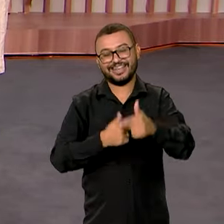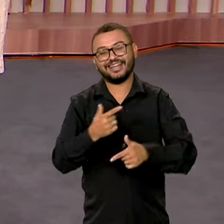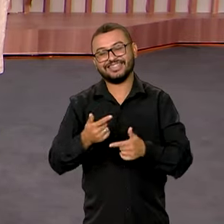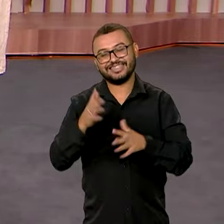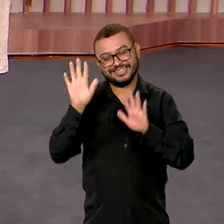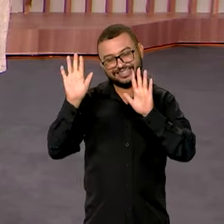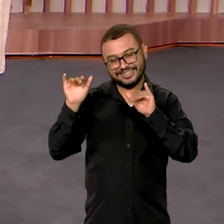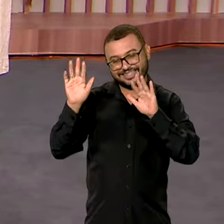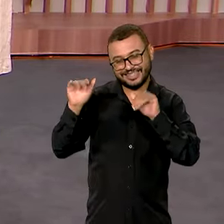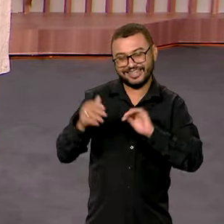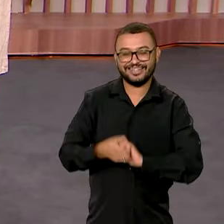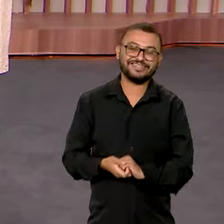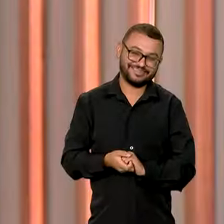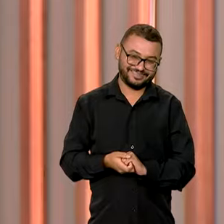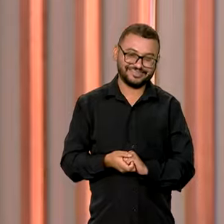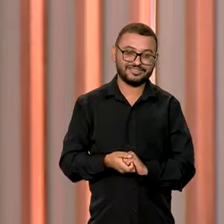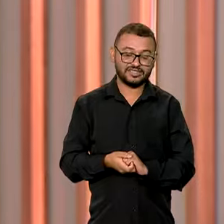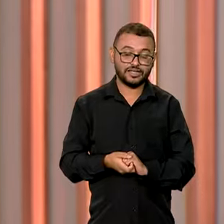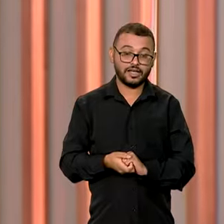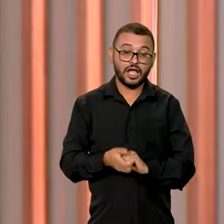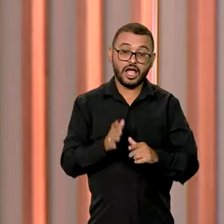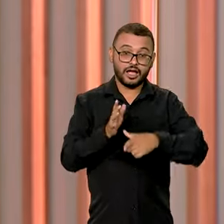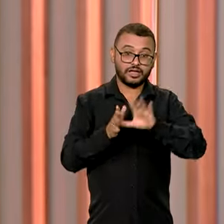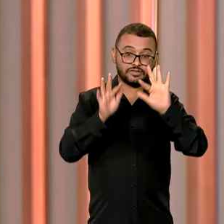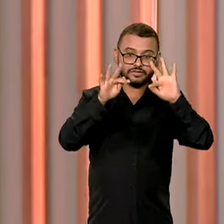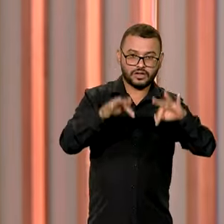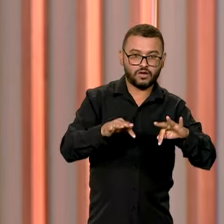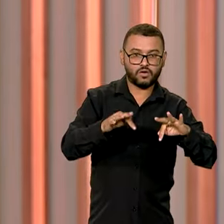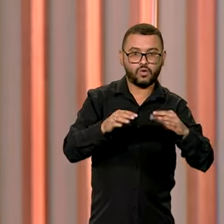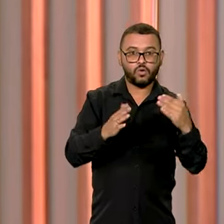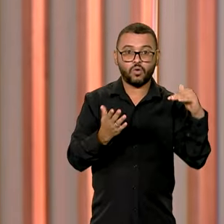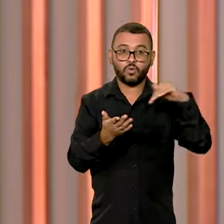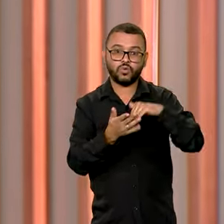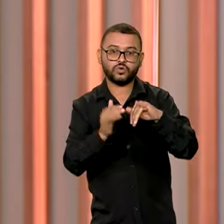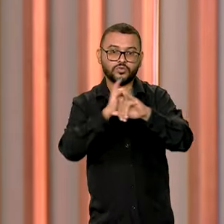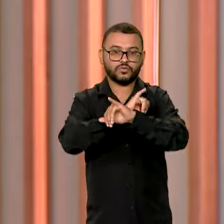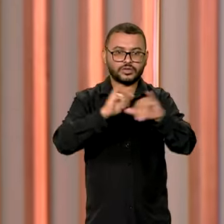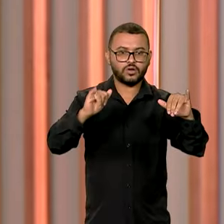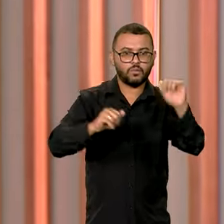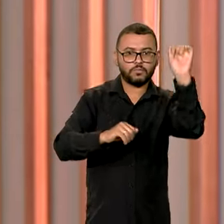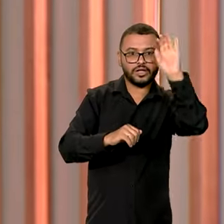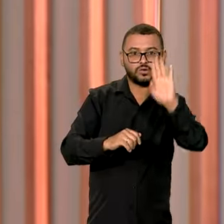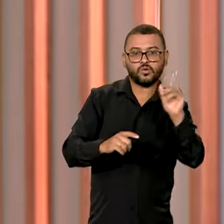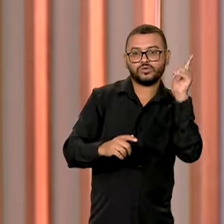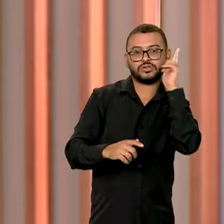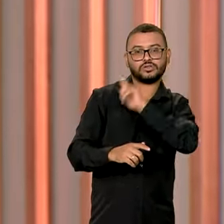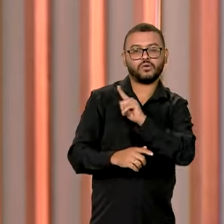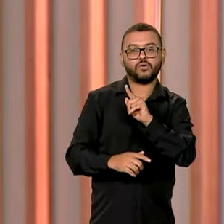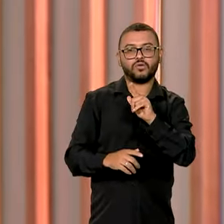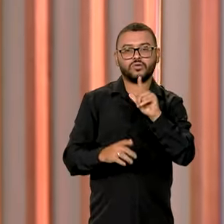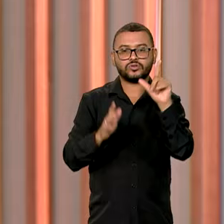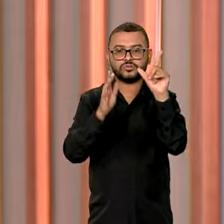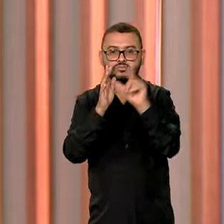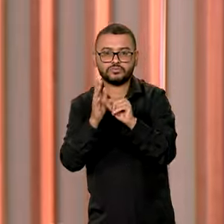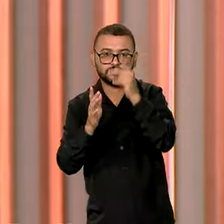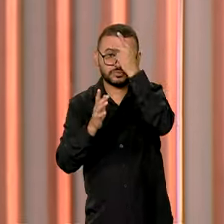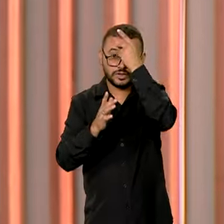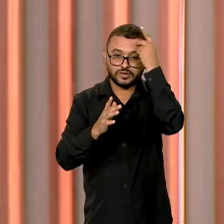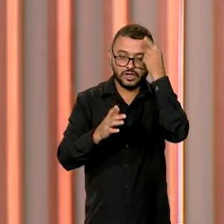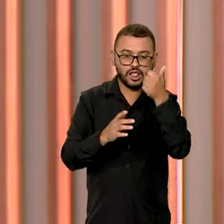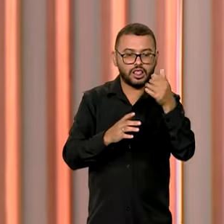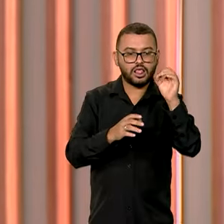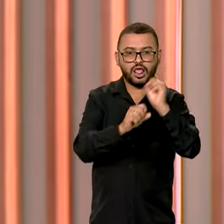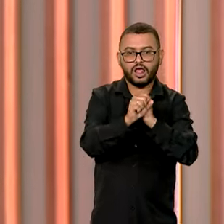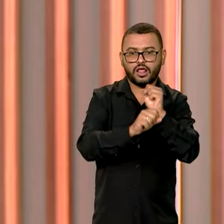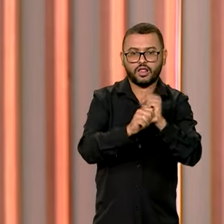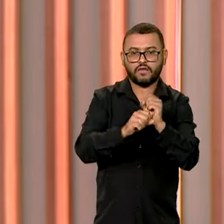Obrigada. Até semana que vem. Até. E olha, antes de encerrar, uma última informação. O Brasil registrou o menor índice de desocupação em 10